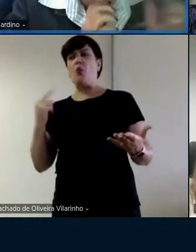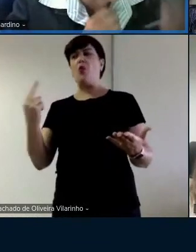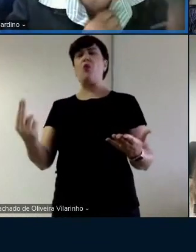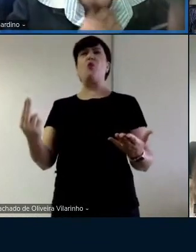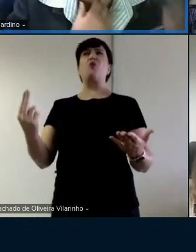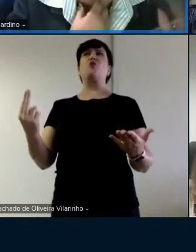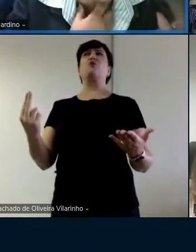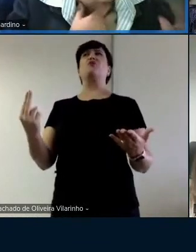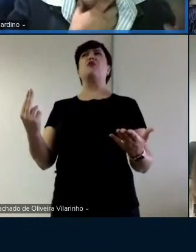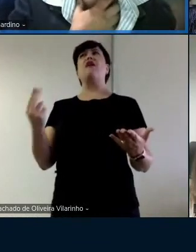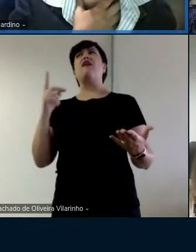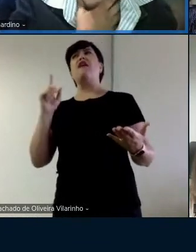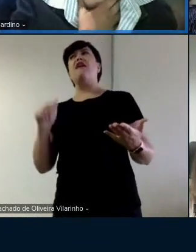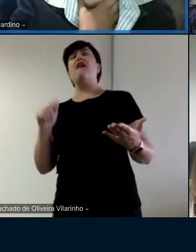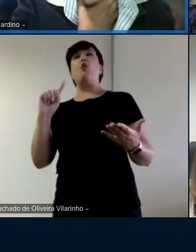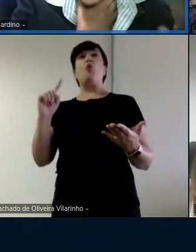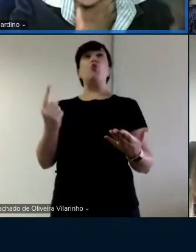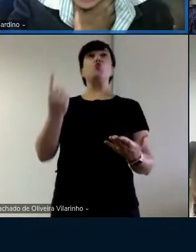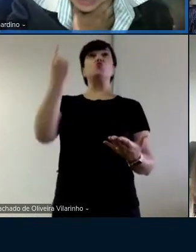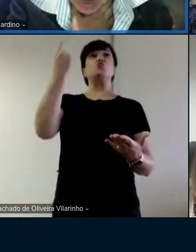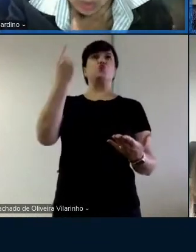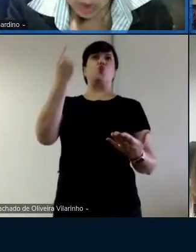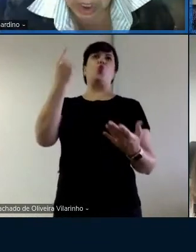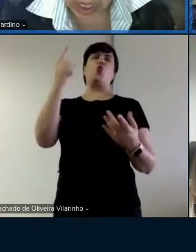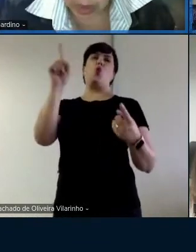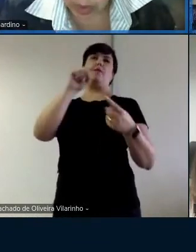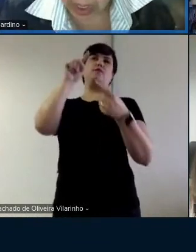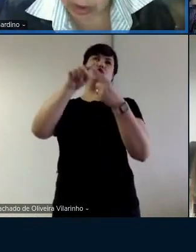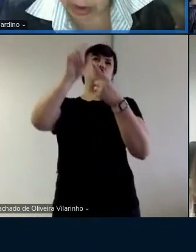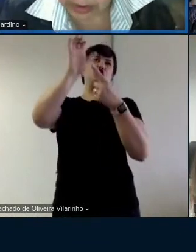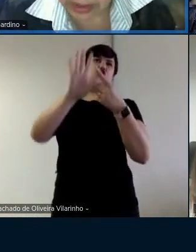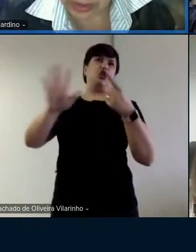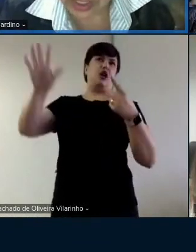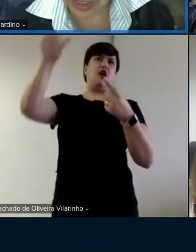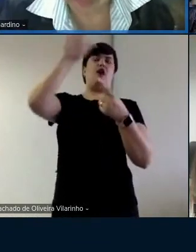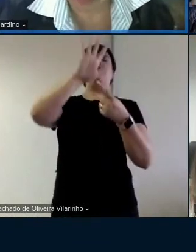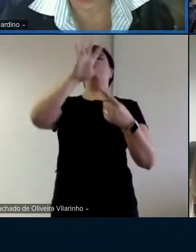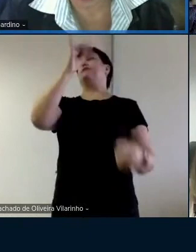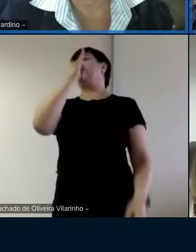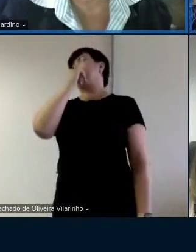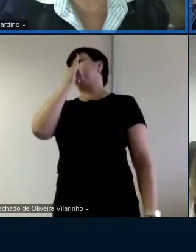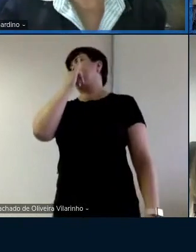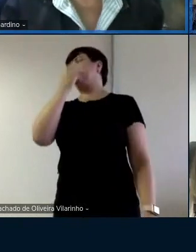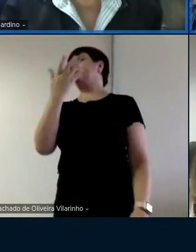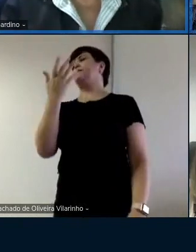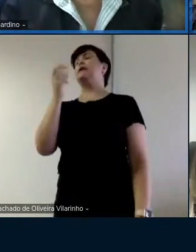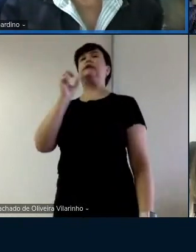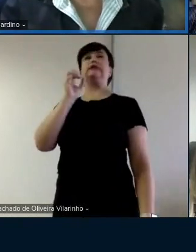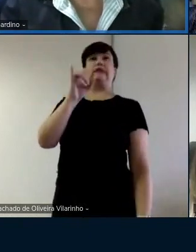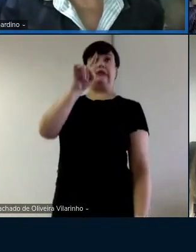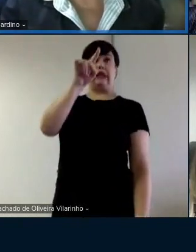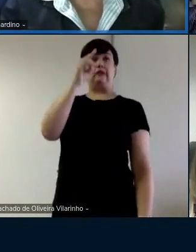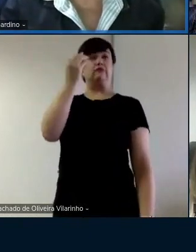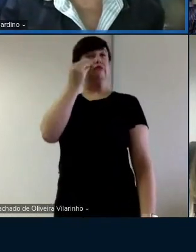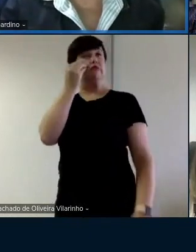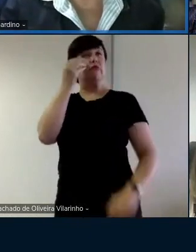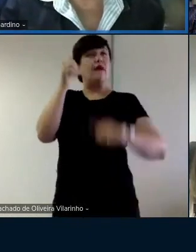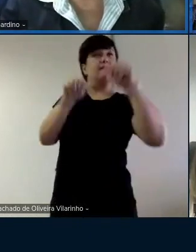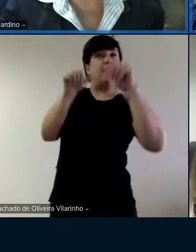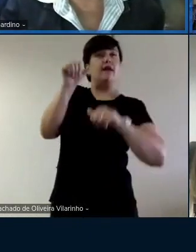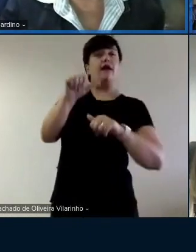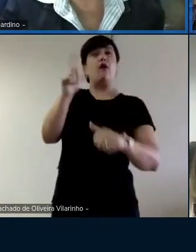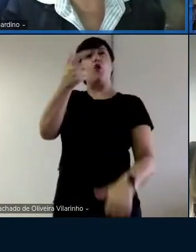um objetivo que é geral eu aqui ó se você tá buscando avaliar a